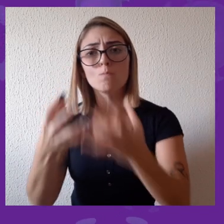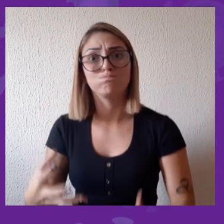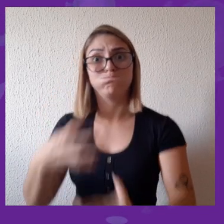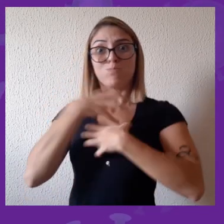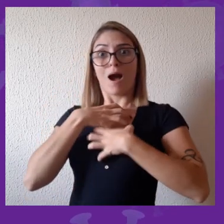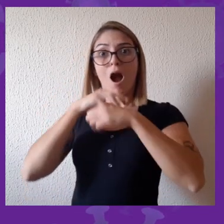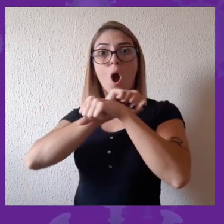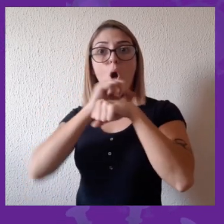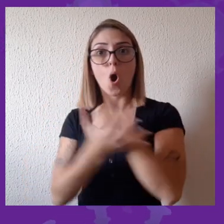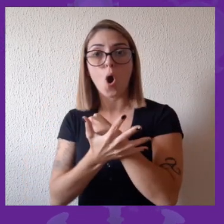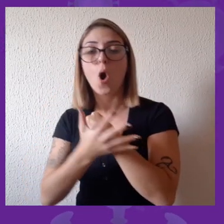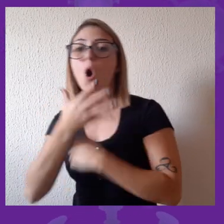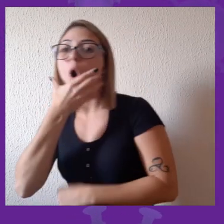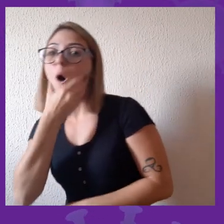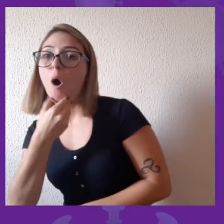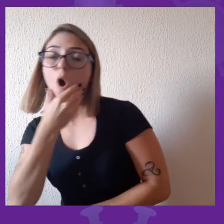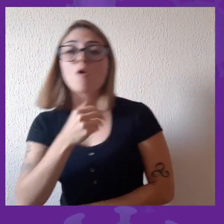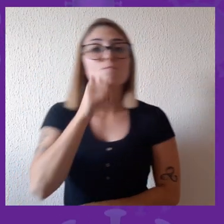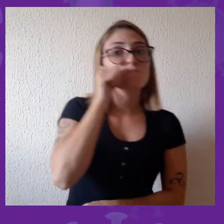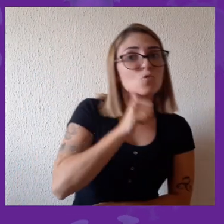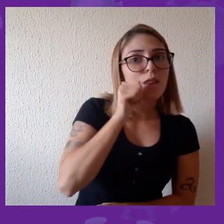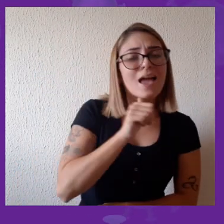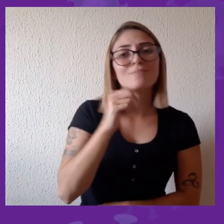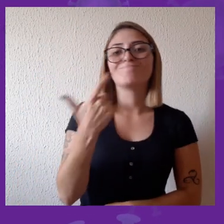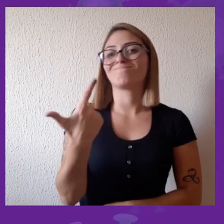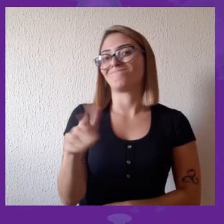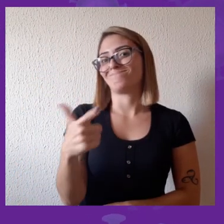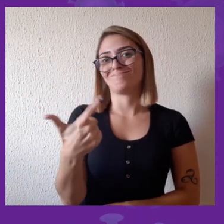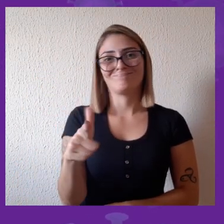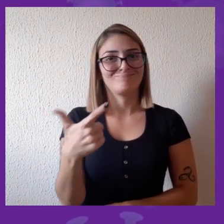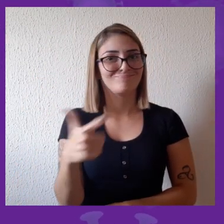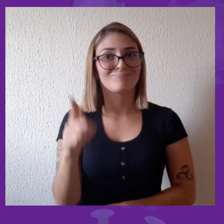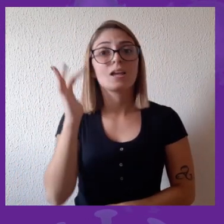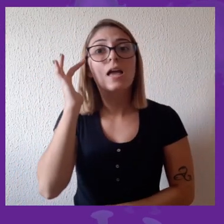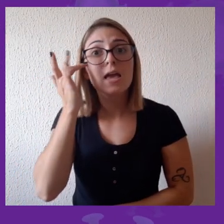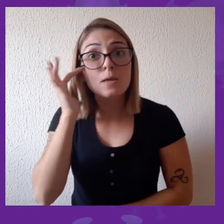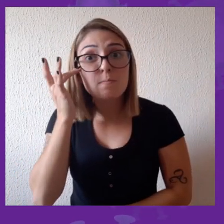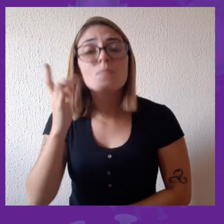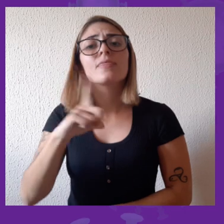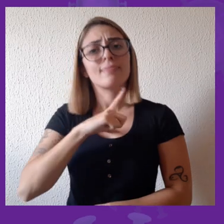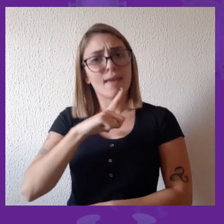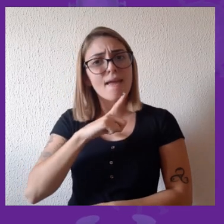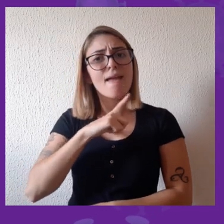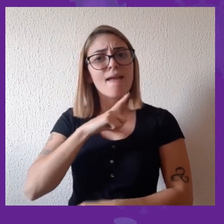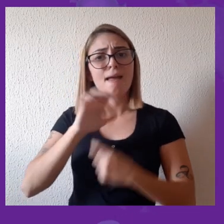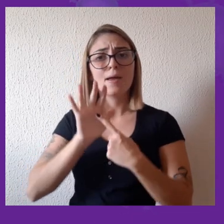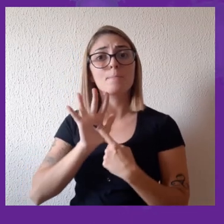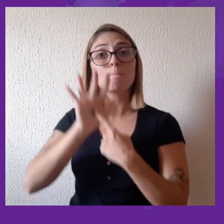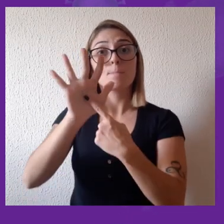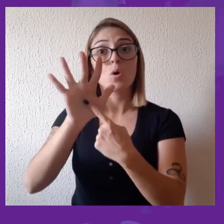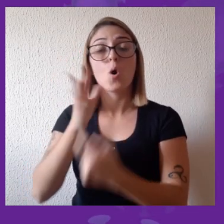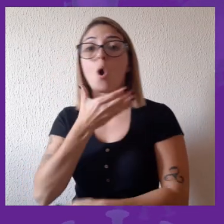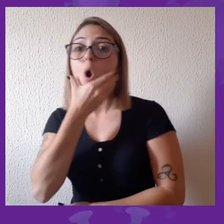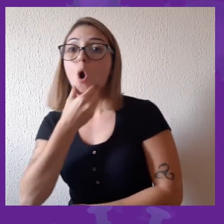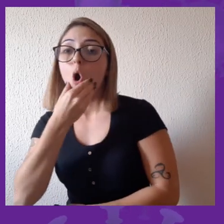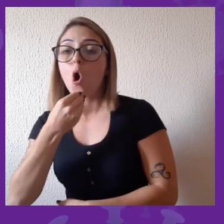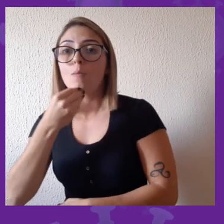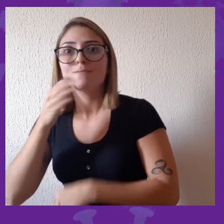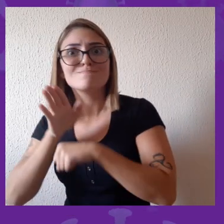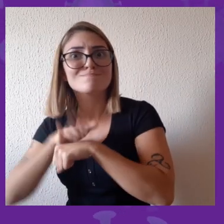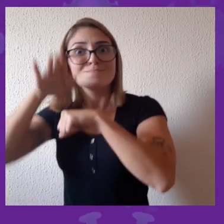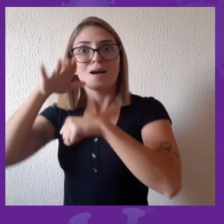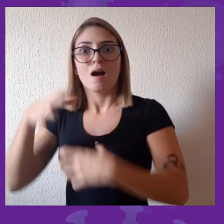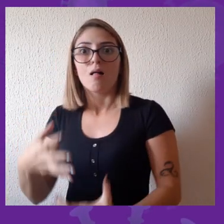Entretanto, existem várias hipóteses baseadas em outros dados epidemiológicos de outras situações de saúde